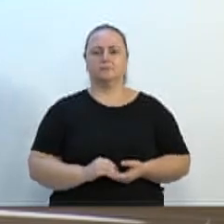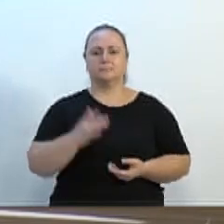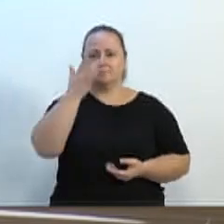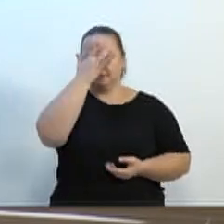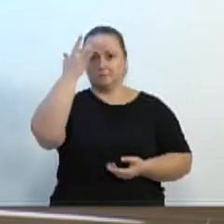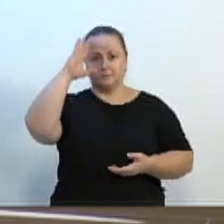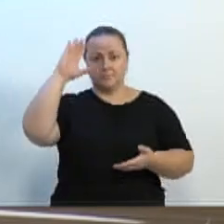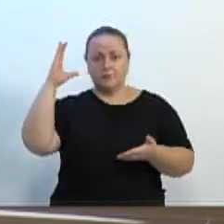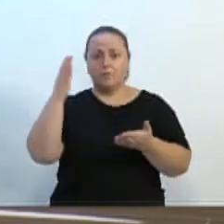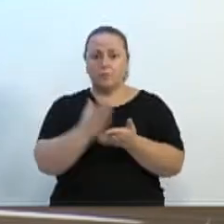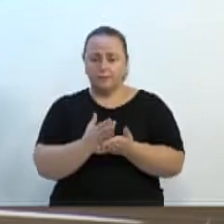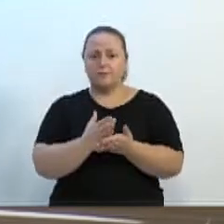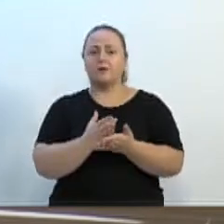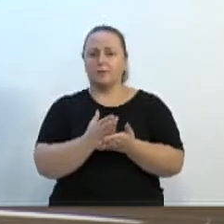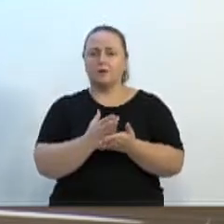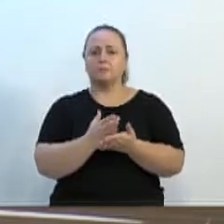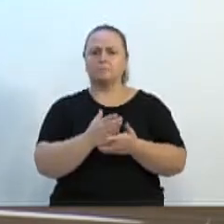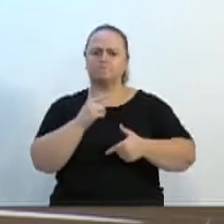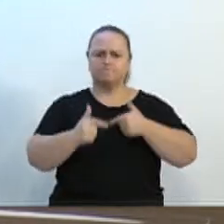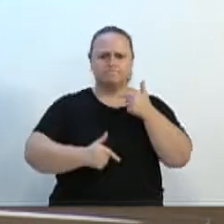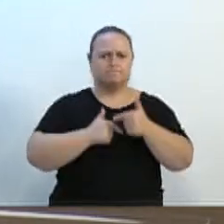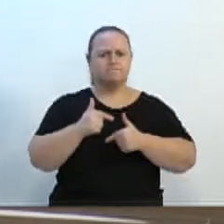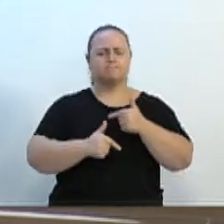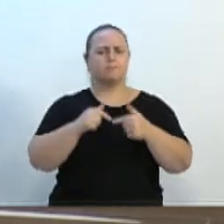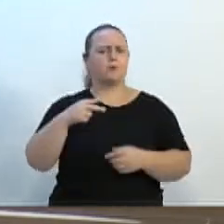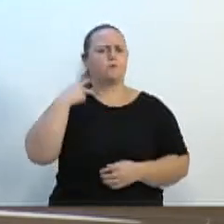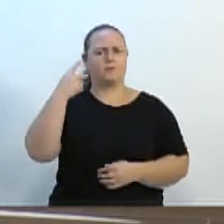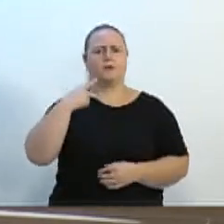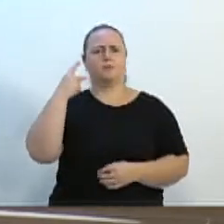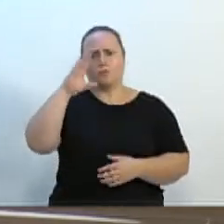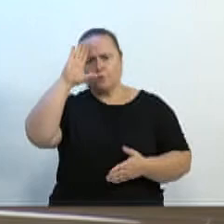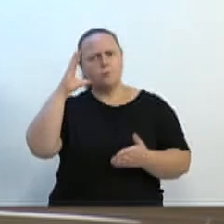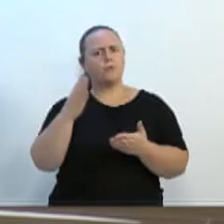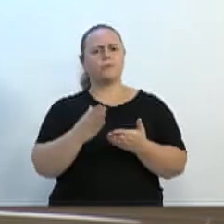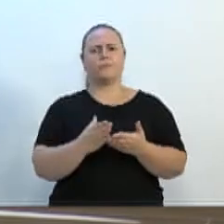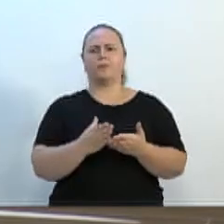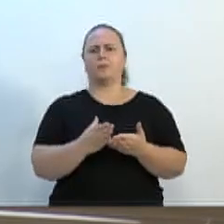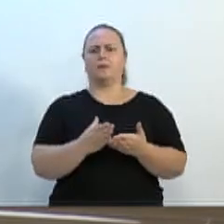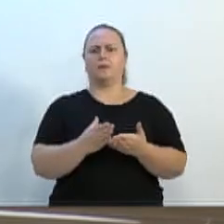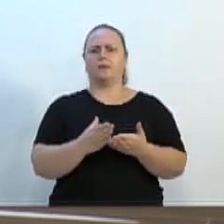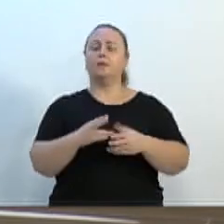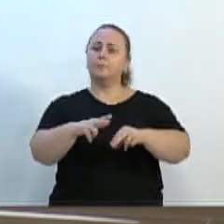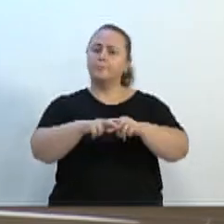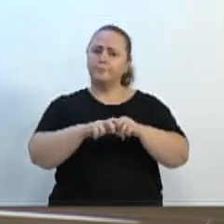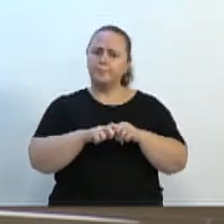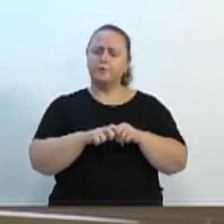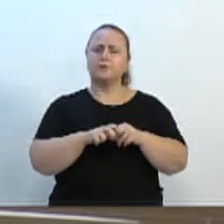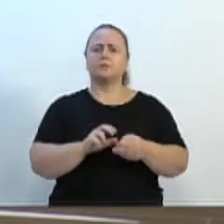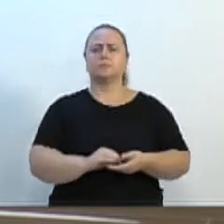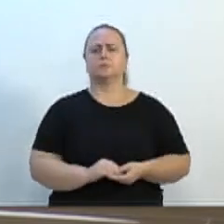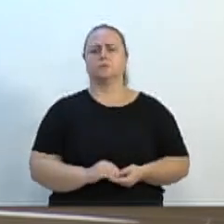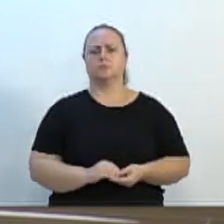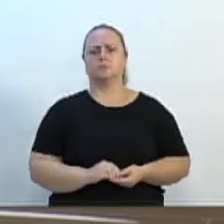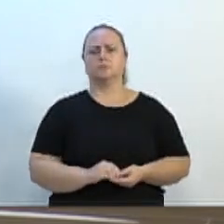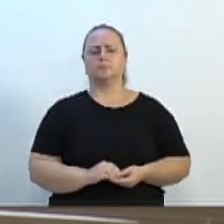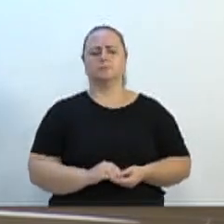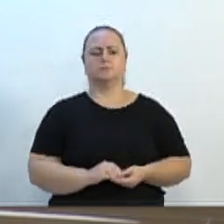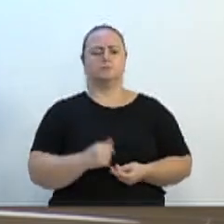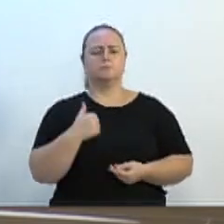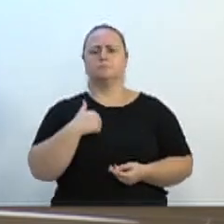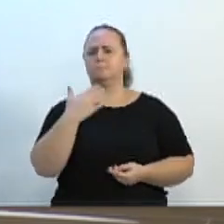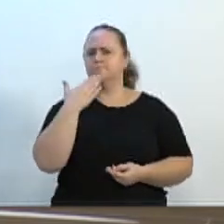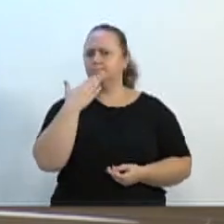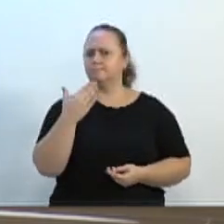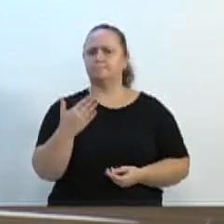palavra e no trabalho dos vereadores ou do vereador que traz a proposição. Então, a proposição, desculpa. Então, eu sempre peço e